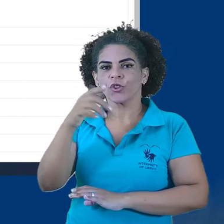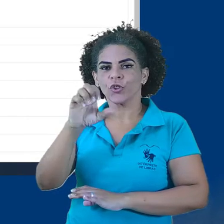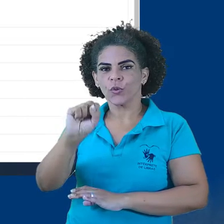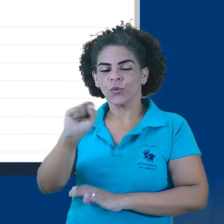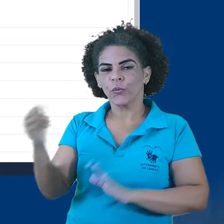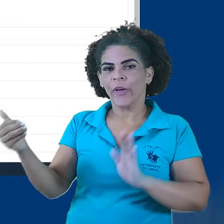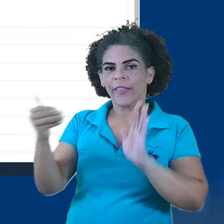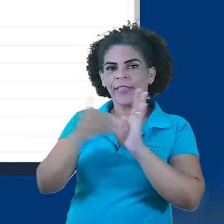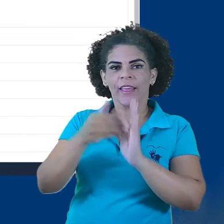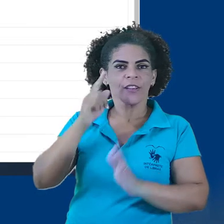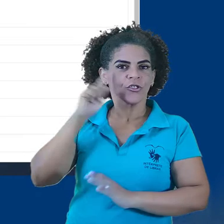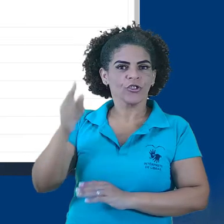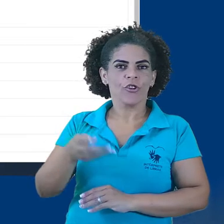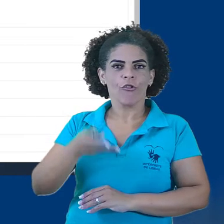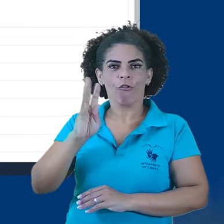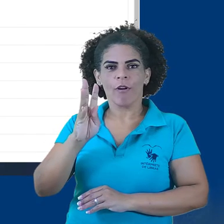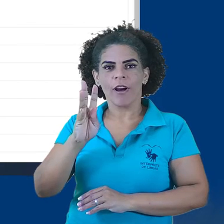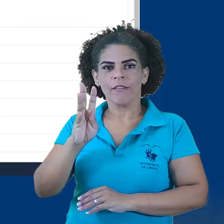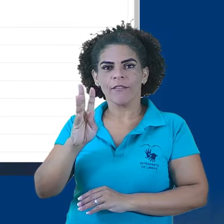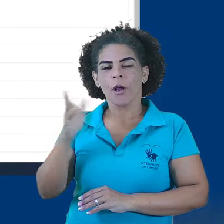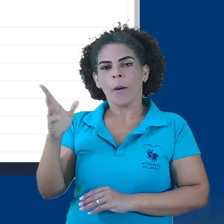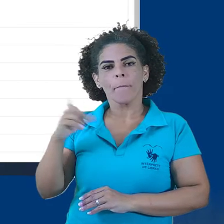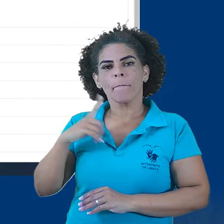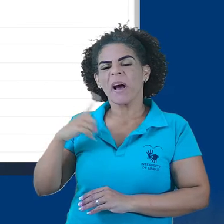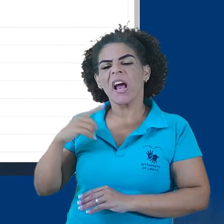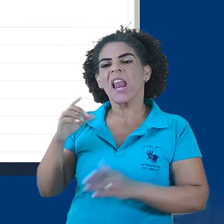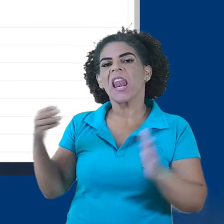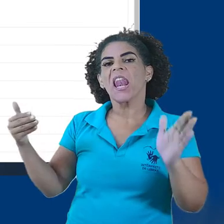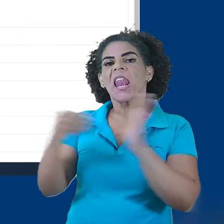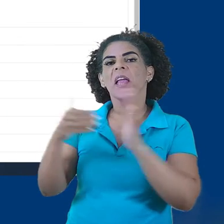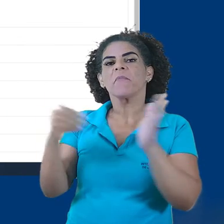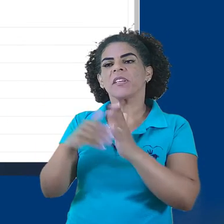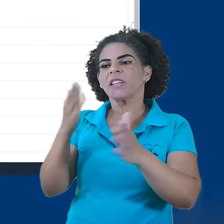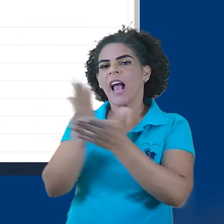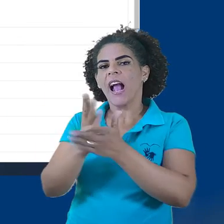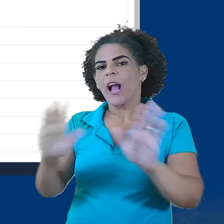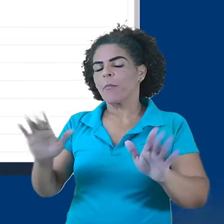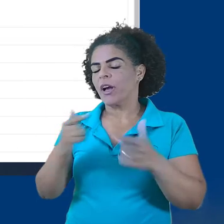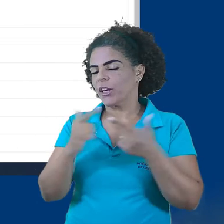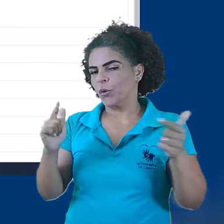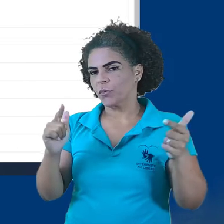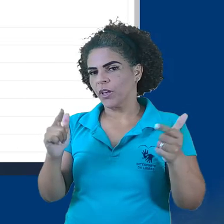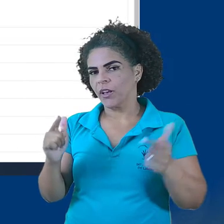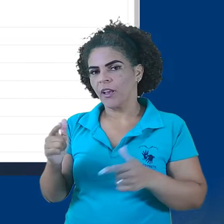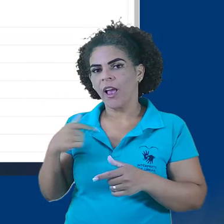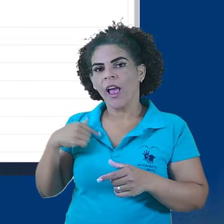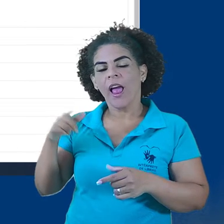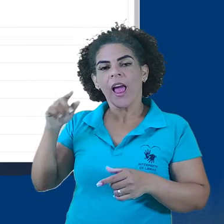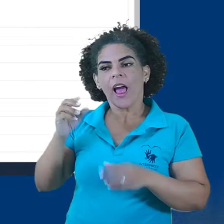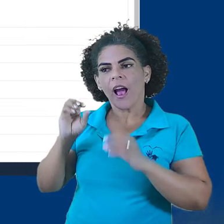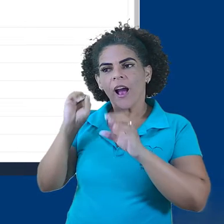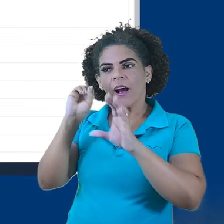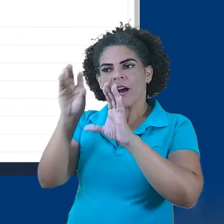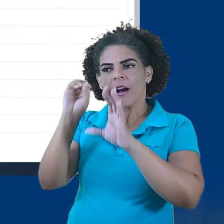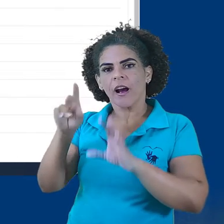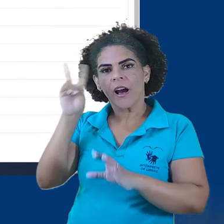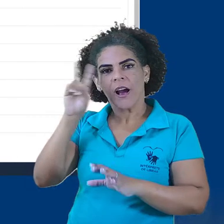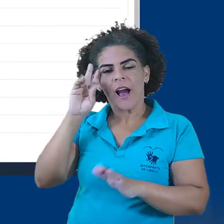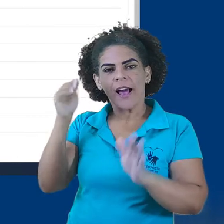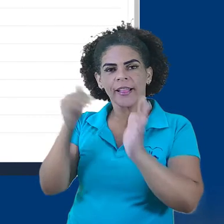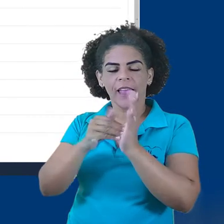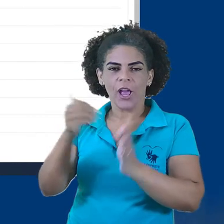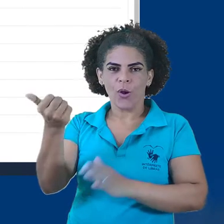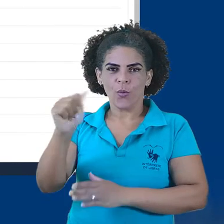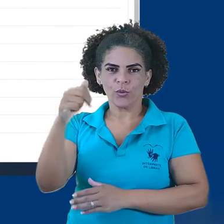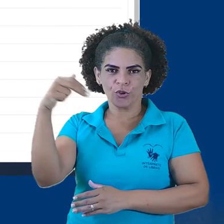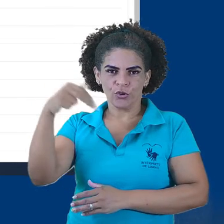até o dia 4, sem data de limite para entrega, com lembretes até o dia 11 de novembro.